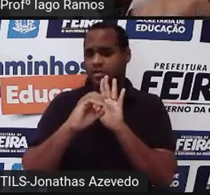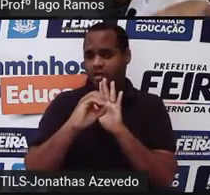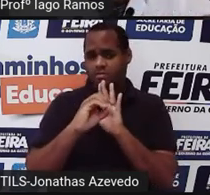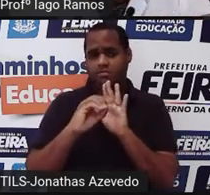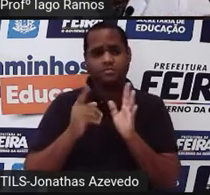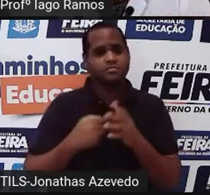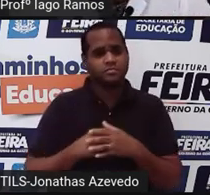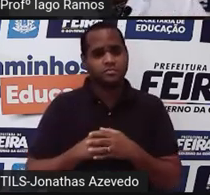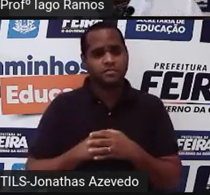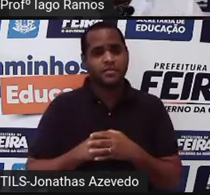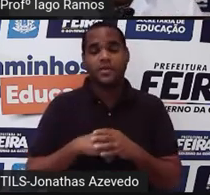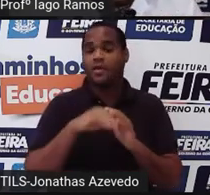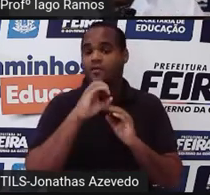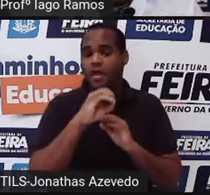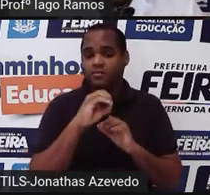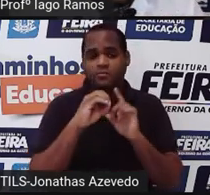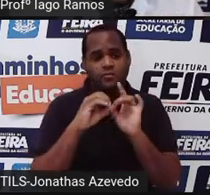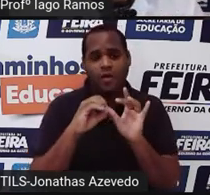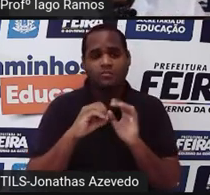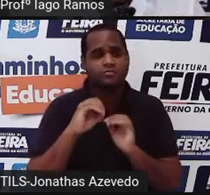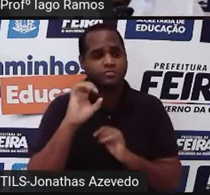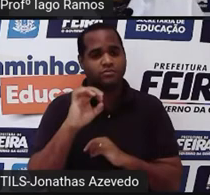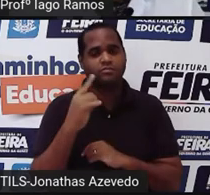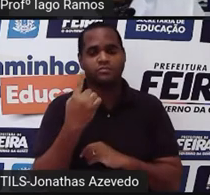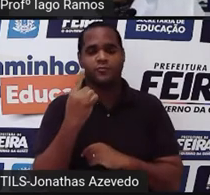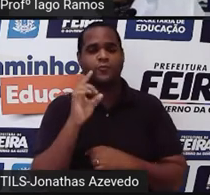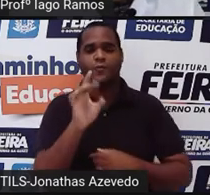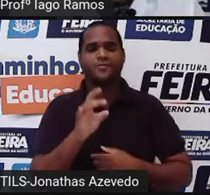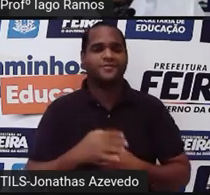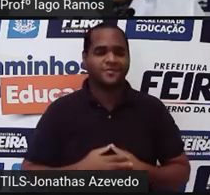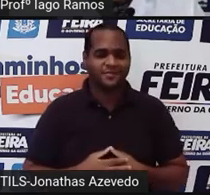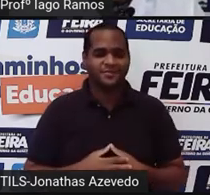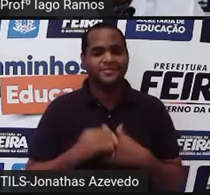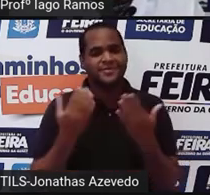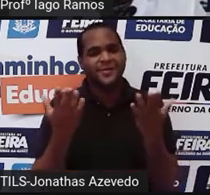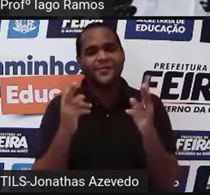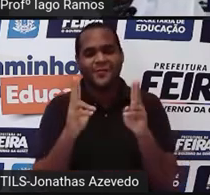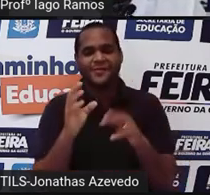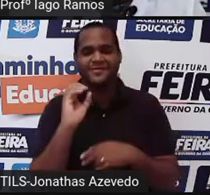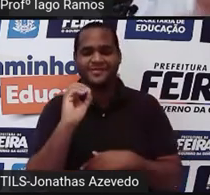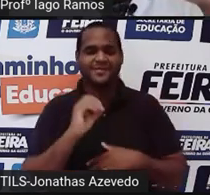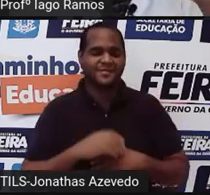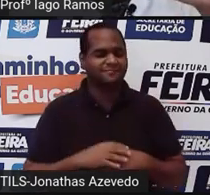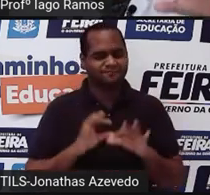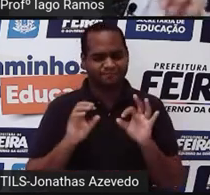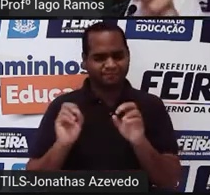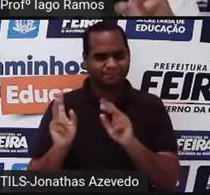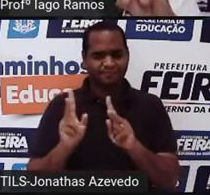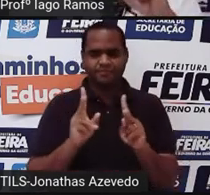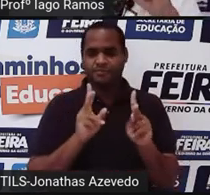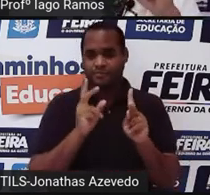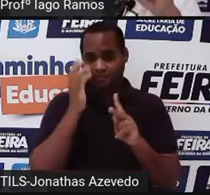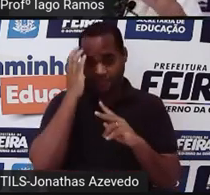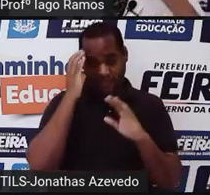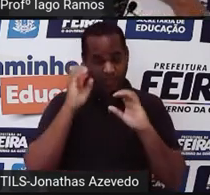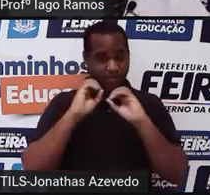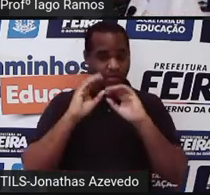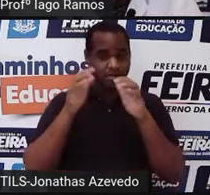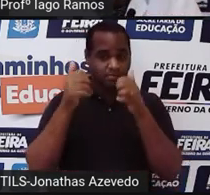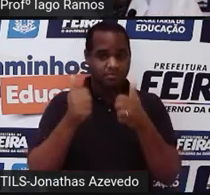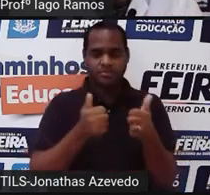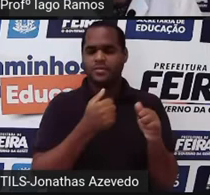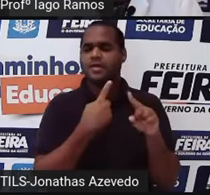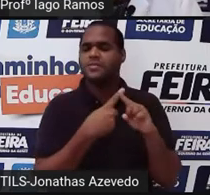Escreva esse zero de baixo uma vez, tá? Então vai dar igual a zero, certo? Então, entendemos o